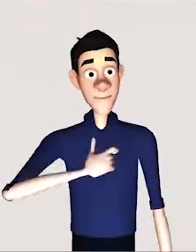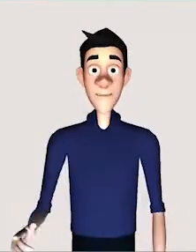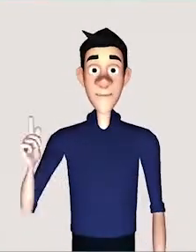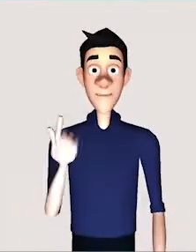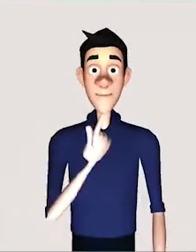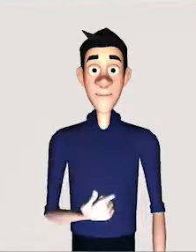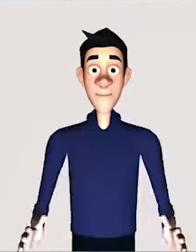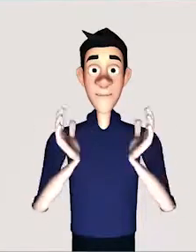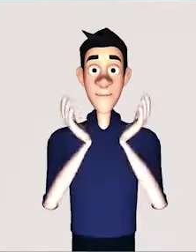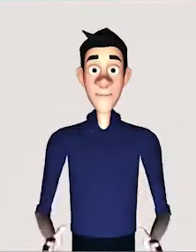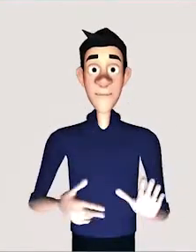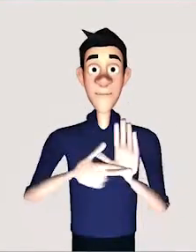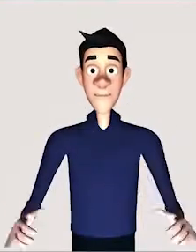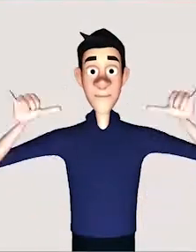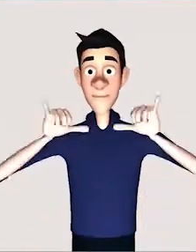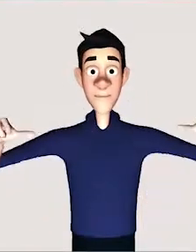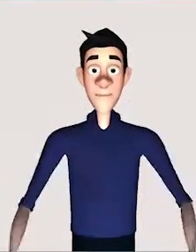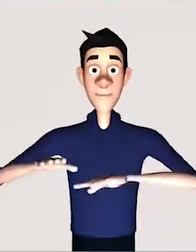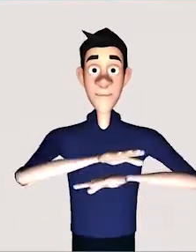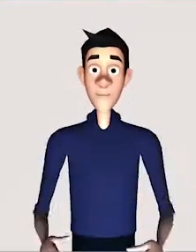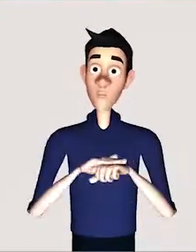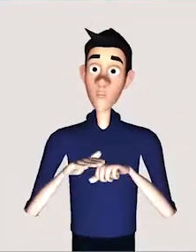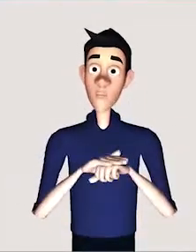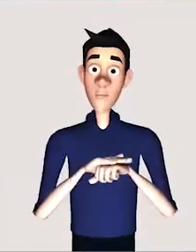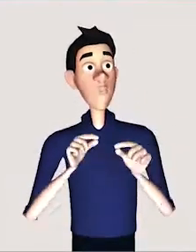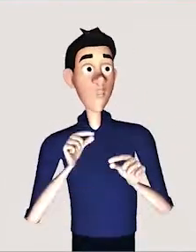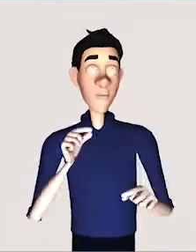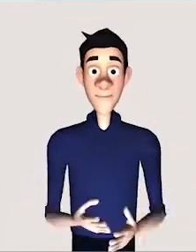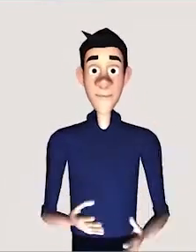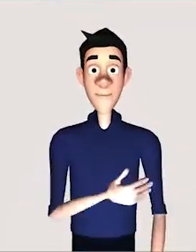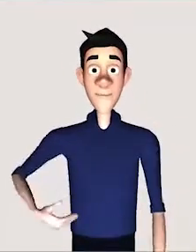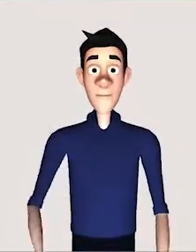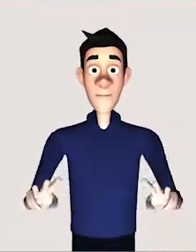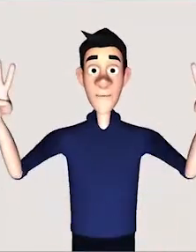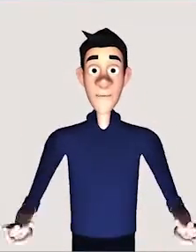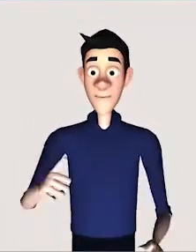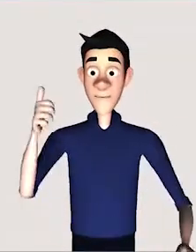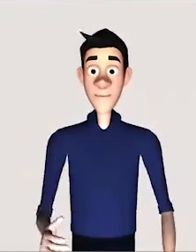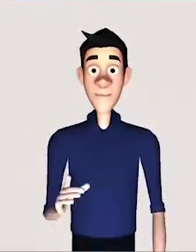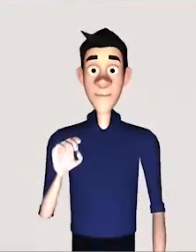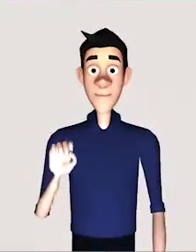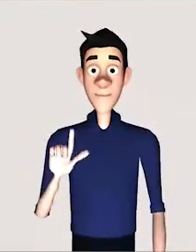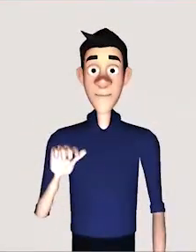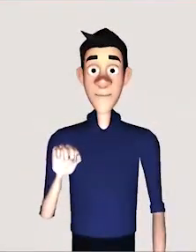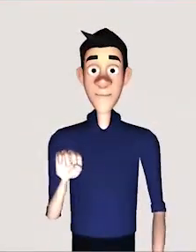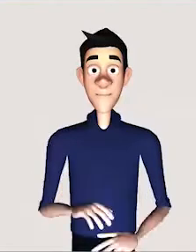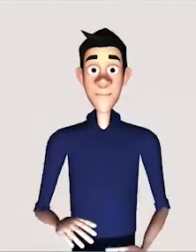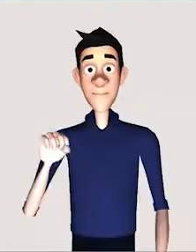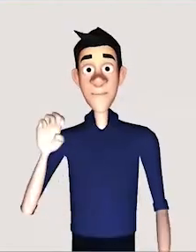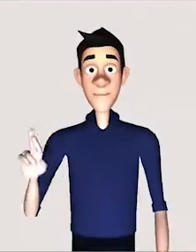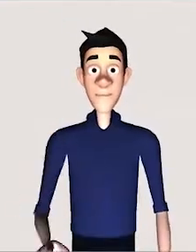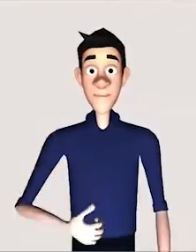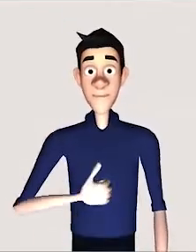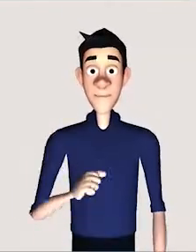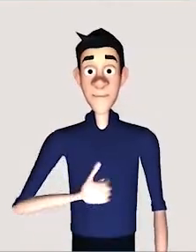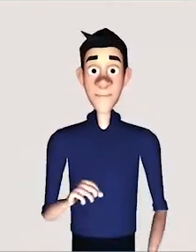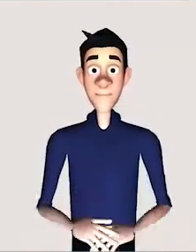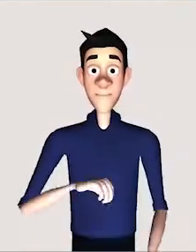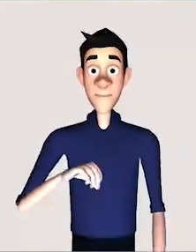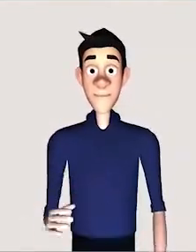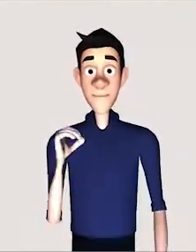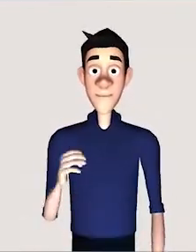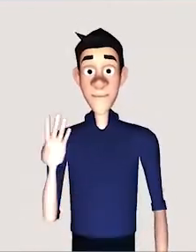fundamentais, elas fundamentam as ações desenvolvidas em todas as áreas dos museus, tanto no cumprimento das múltiplas